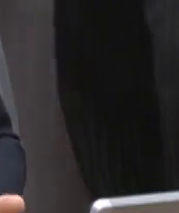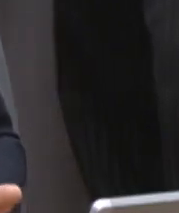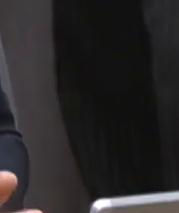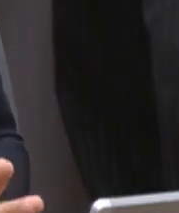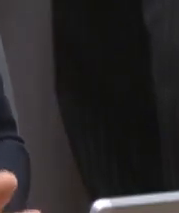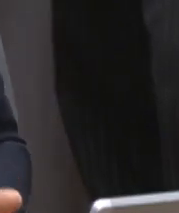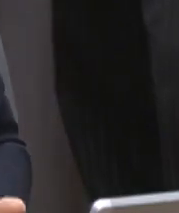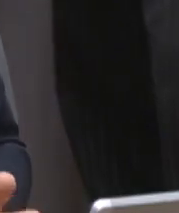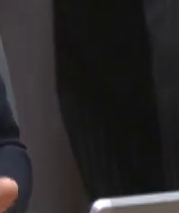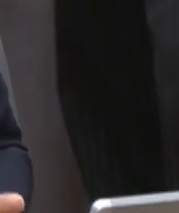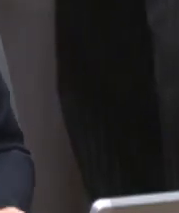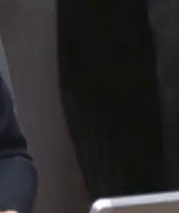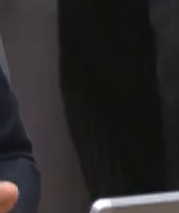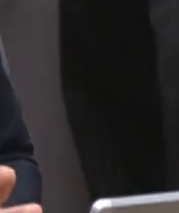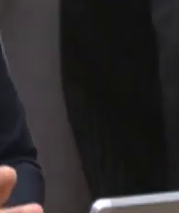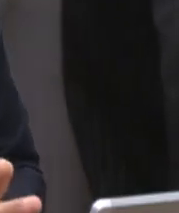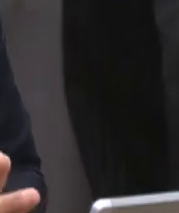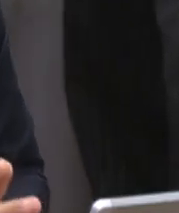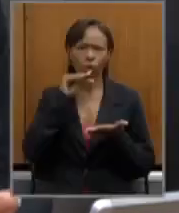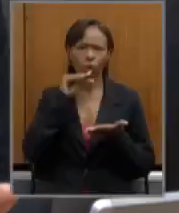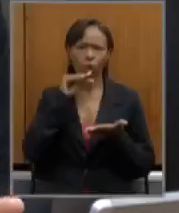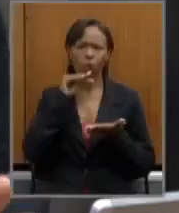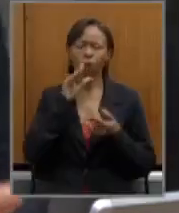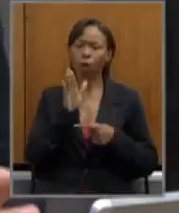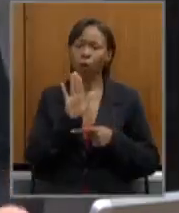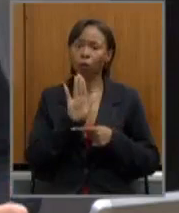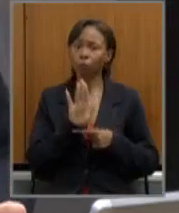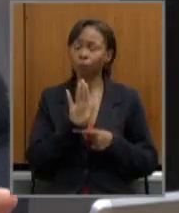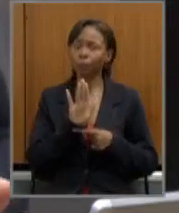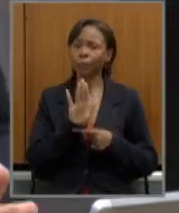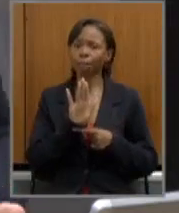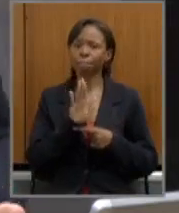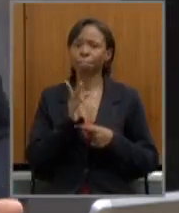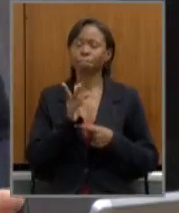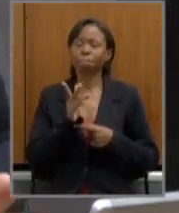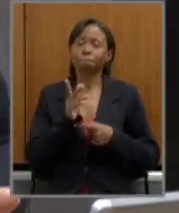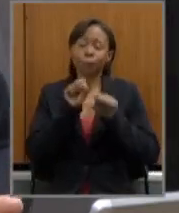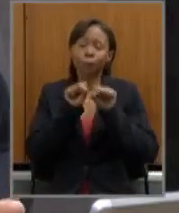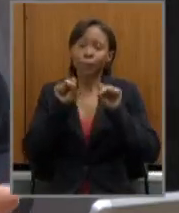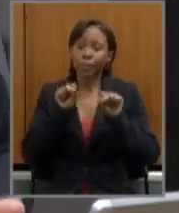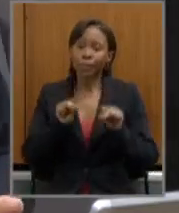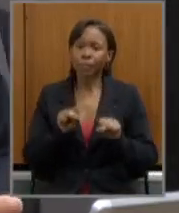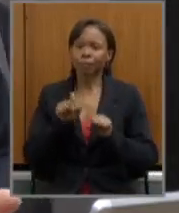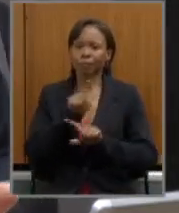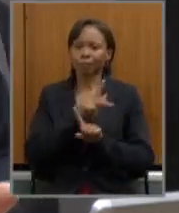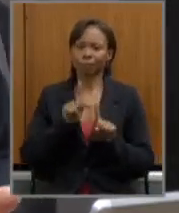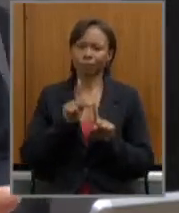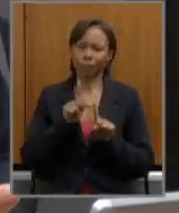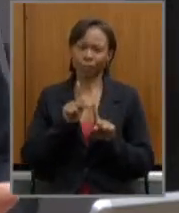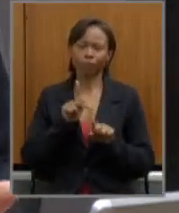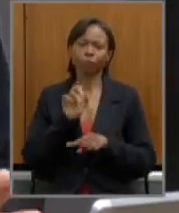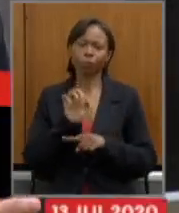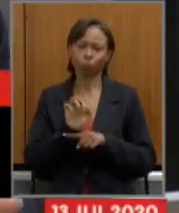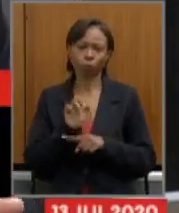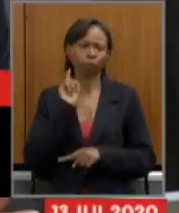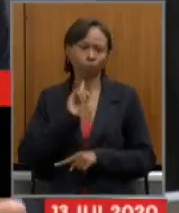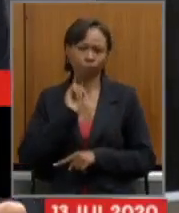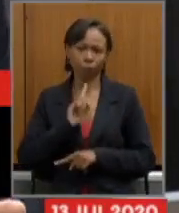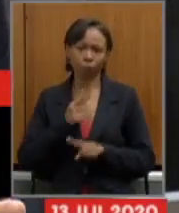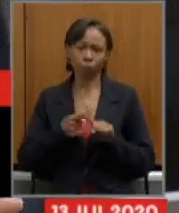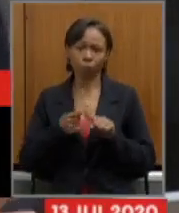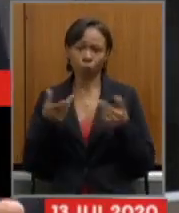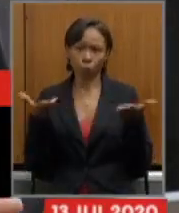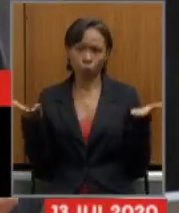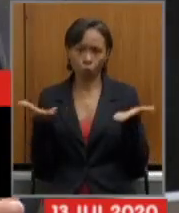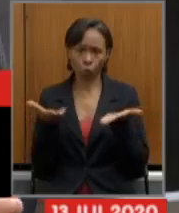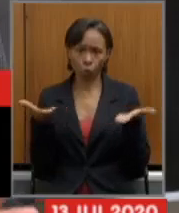busca a sustentabilidade do sistema previdenciário do nosso Estado. Hoje, a leitura que nós temos é de que, no modelo vigente,